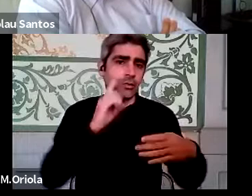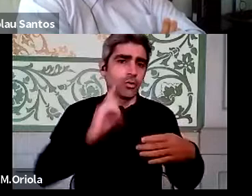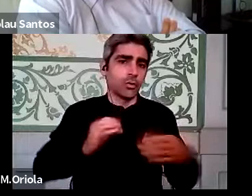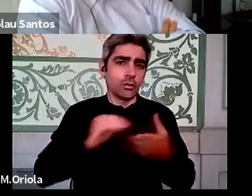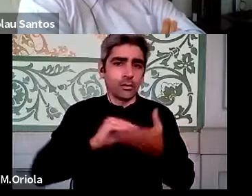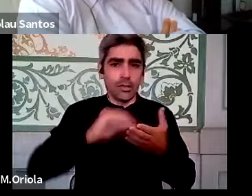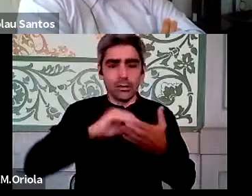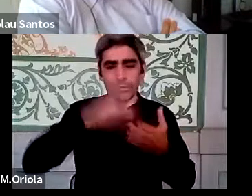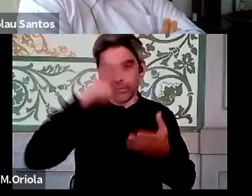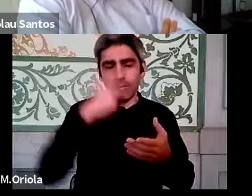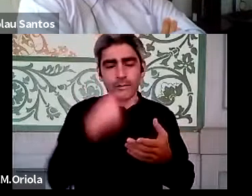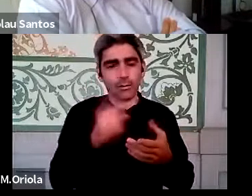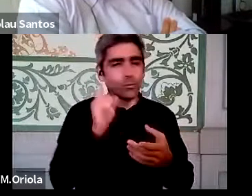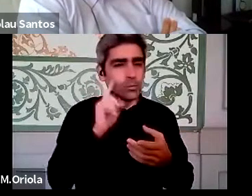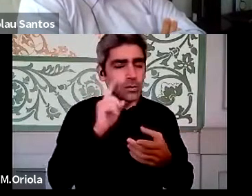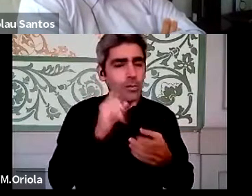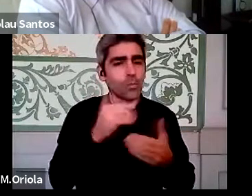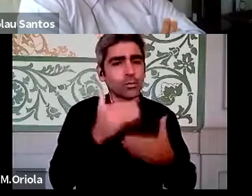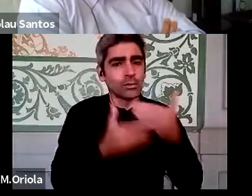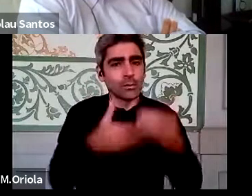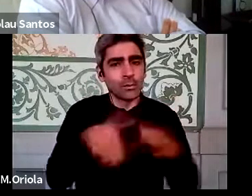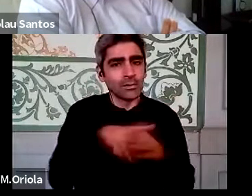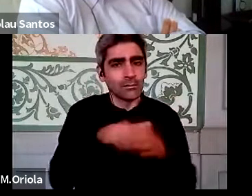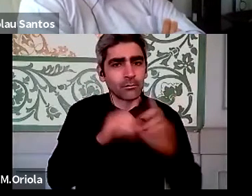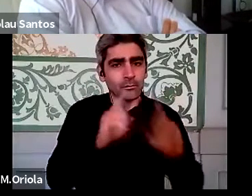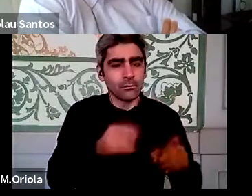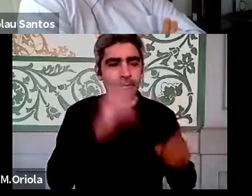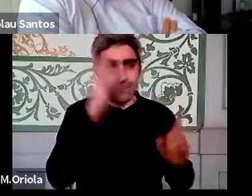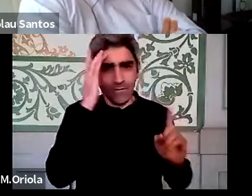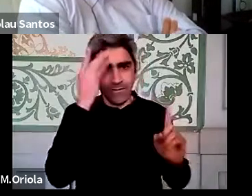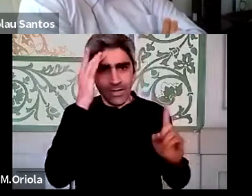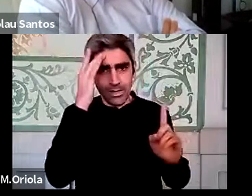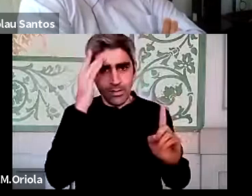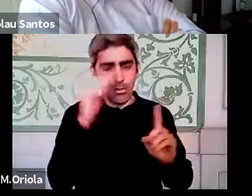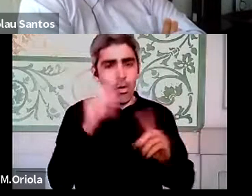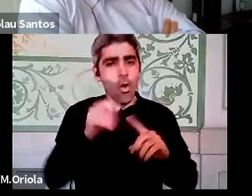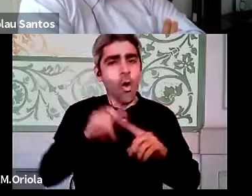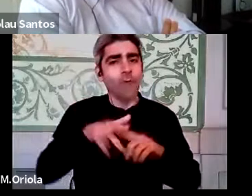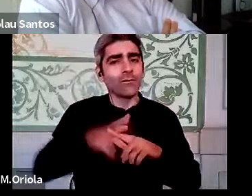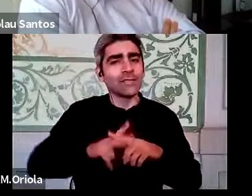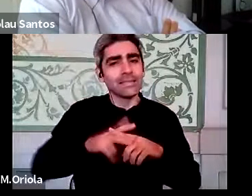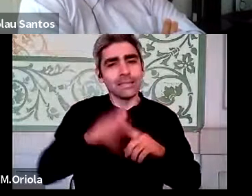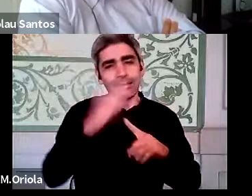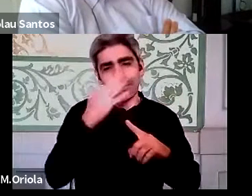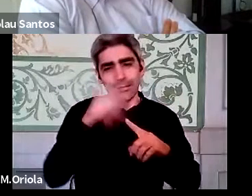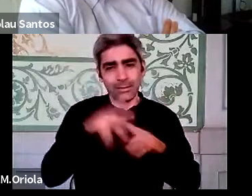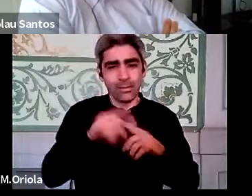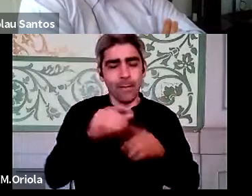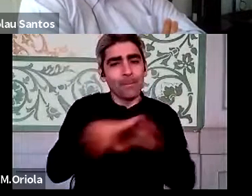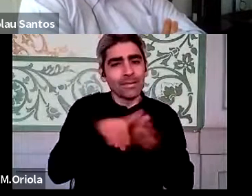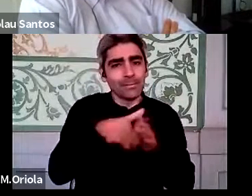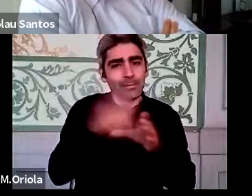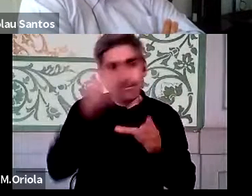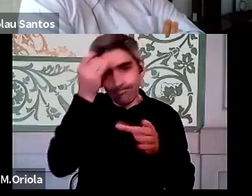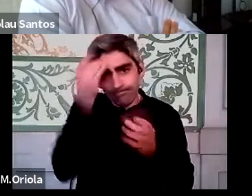de um processo participativo que realizámos em fevereiro, as oficinas de participação. As oficinas de participação foi um momento